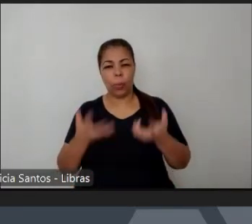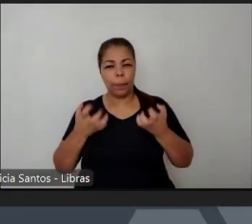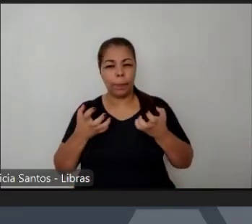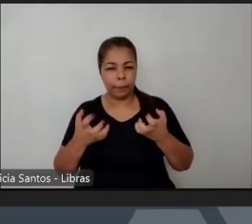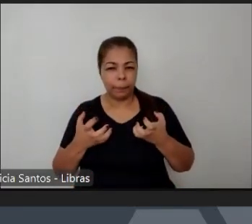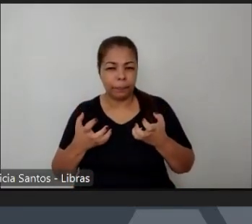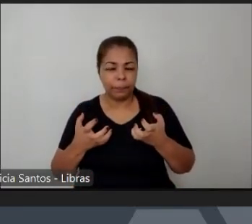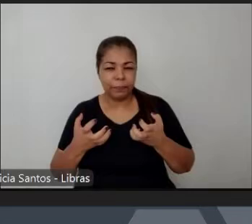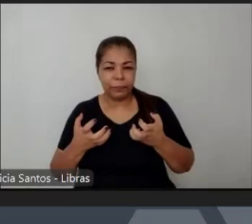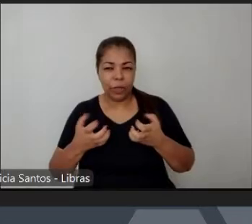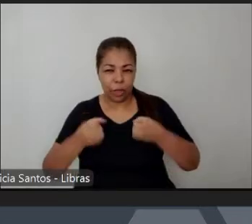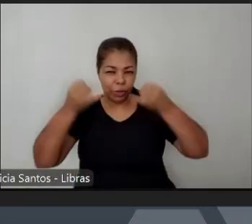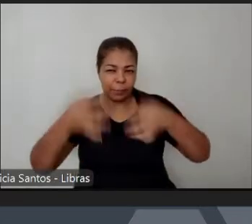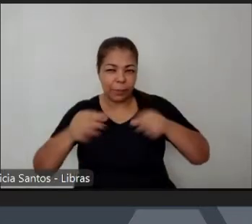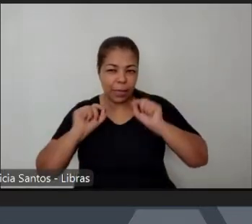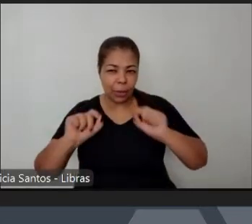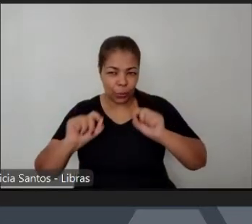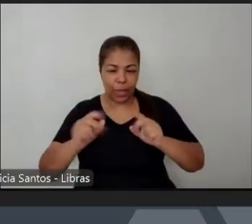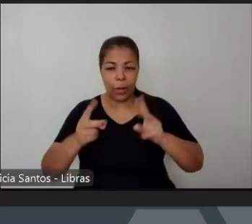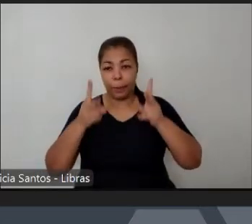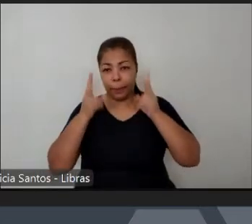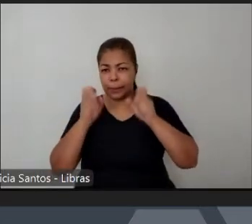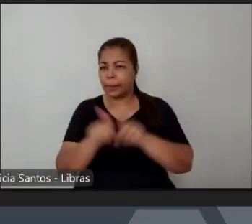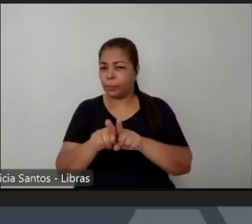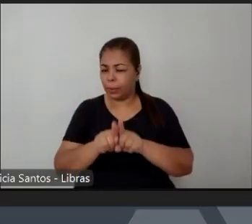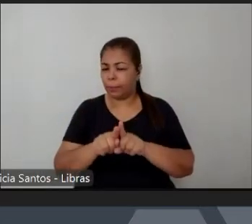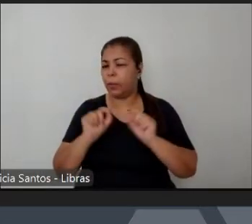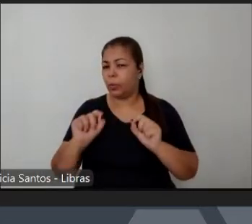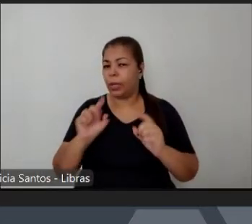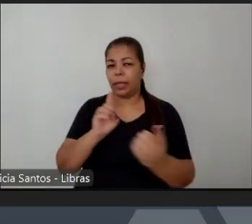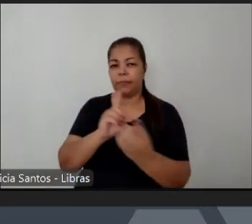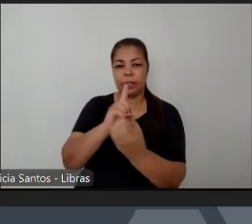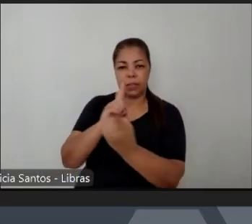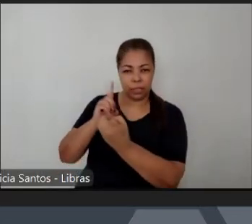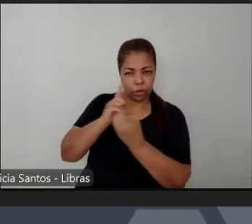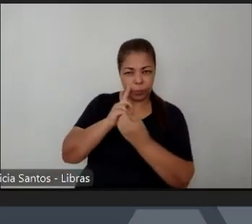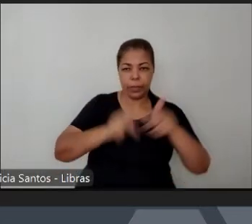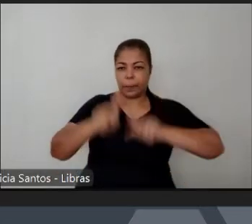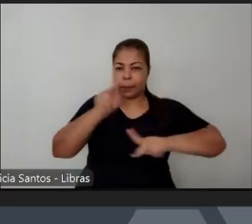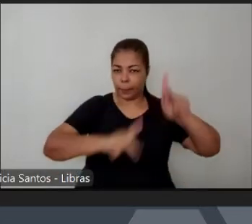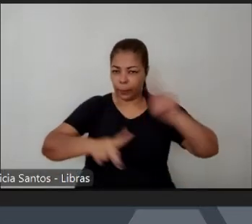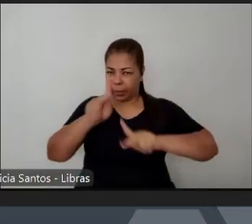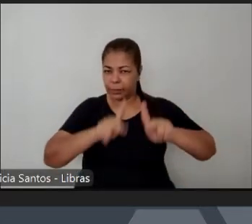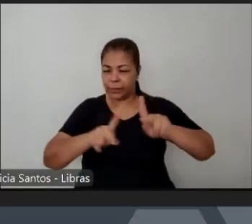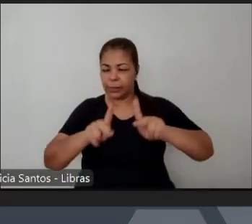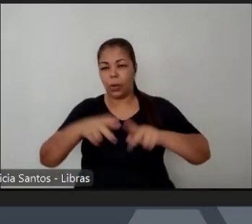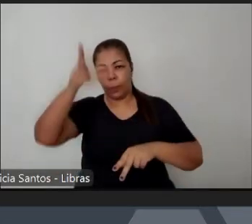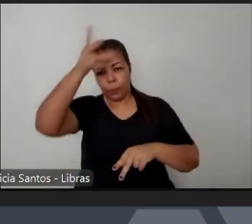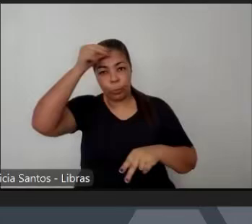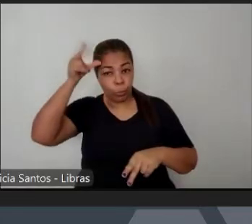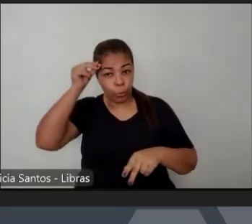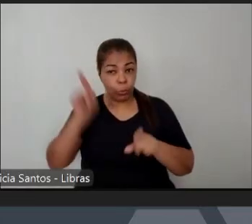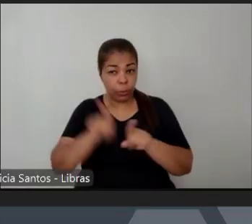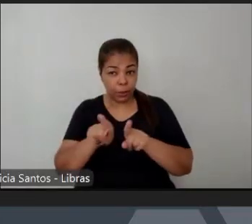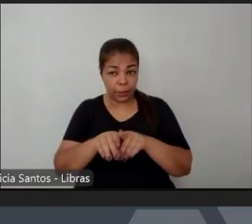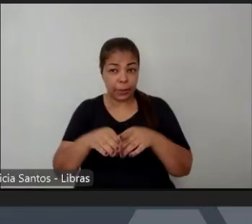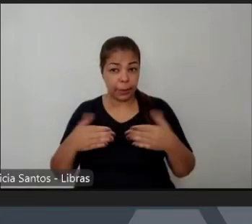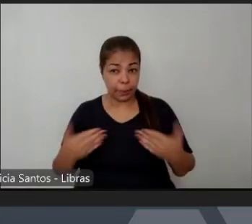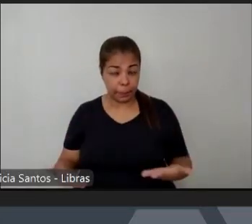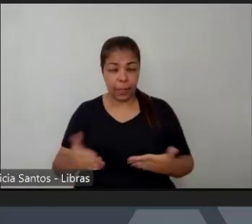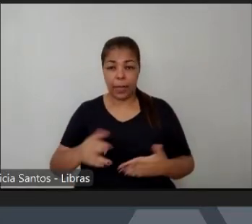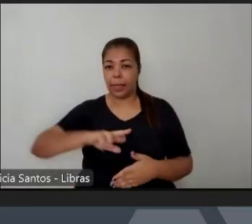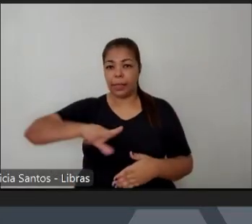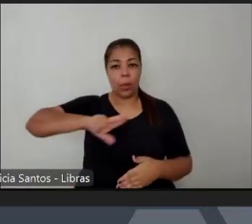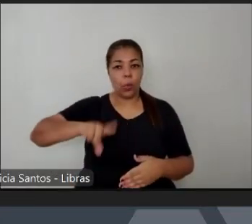defensoria pública atendo a população diretamente então minha proximidade com o tema não é só acadêmica